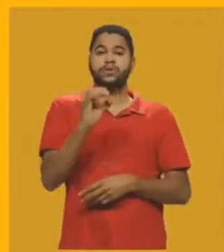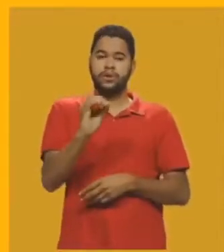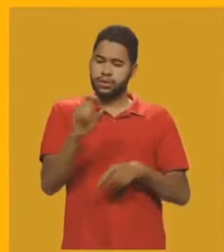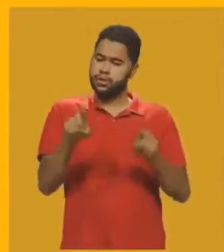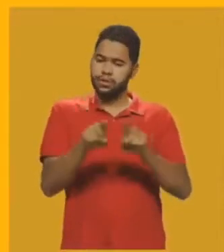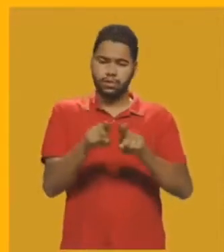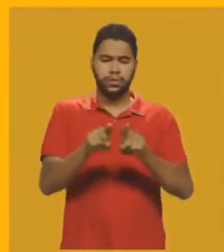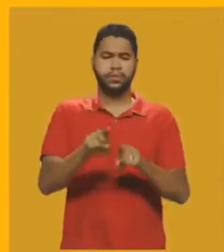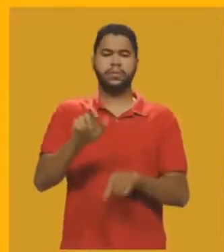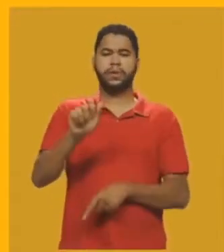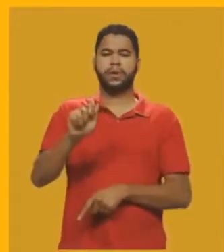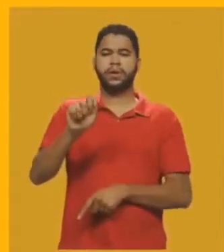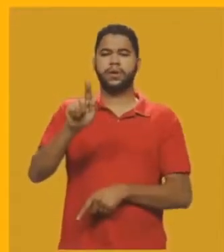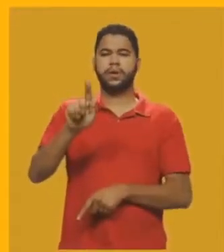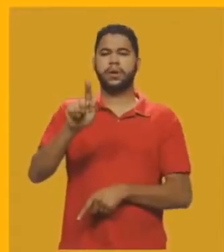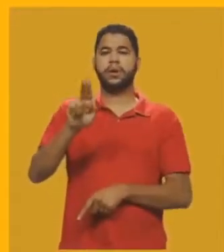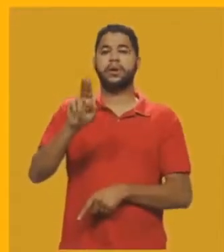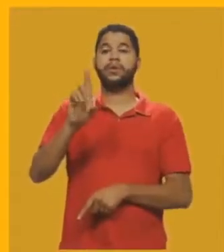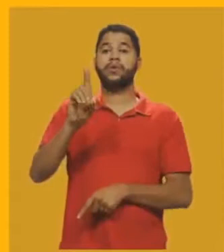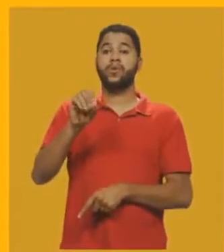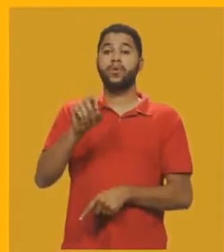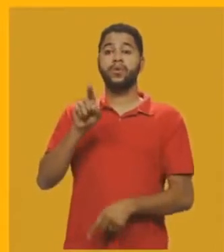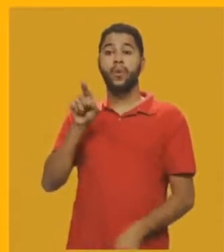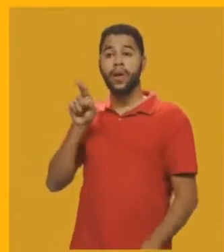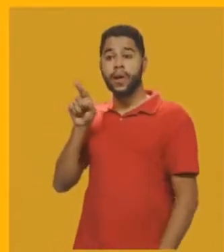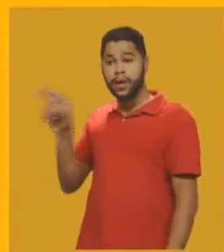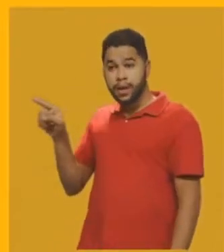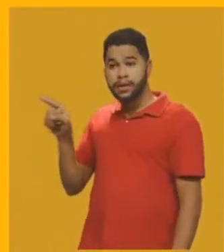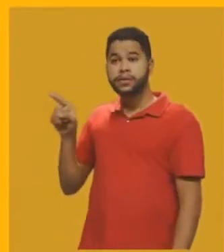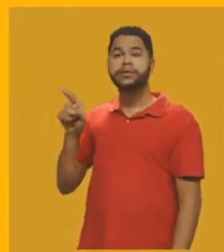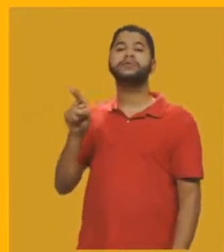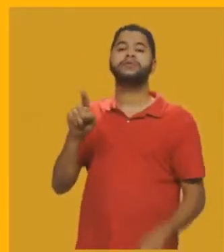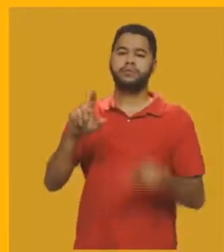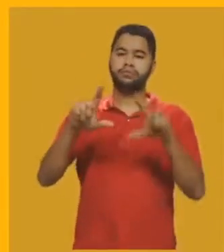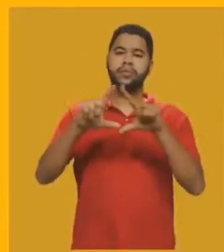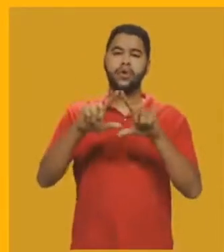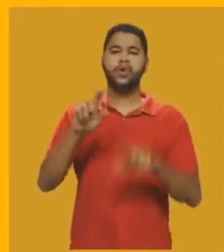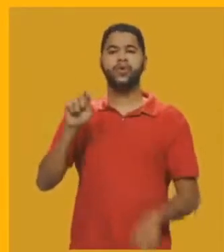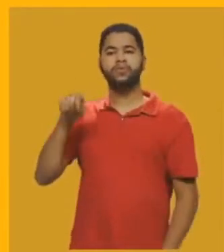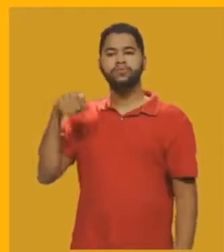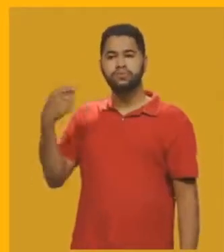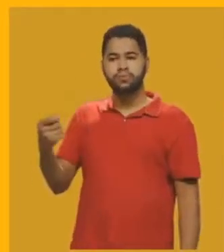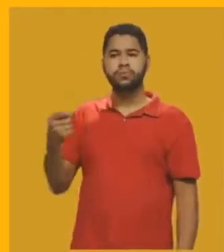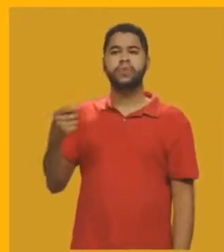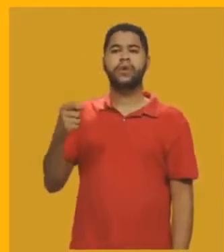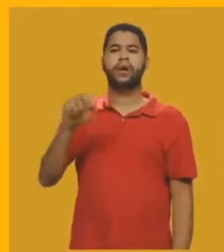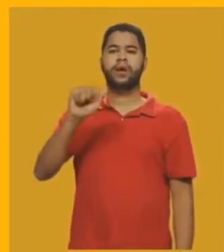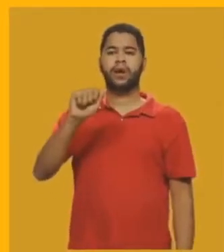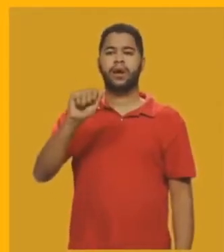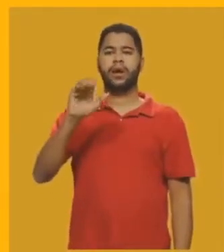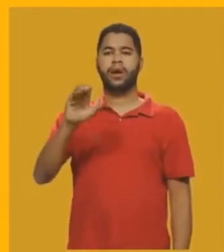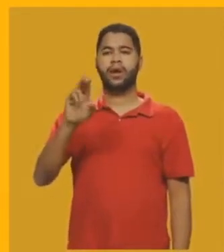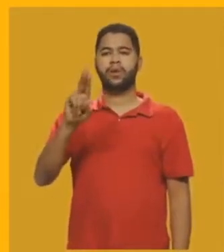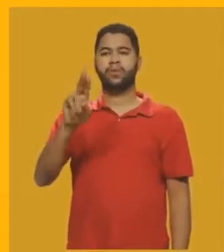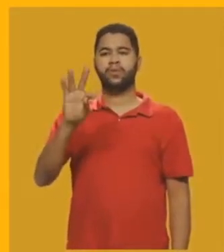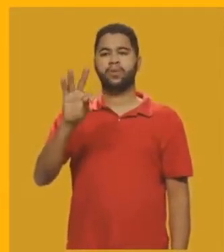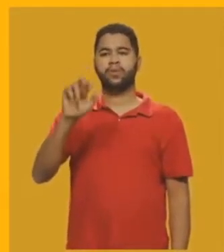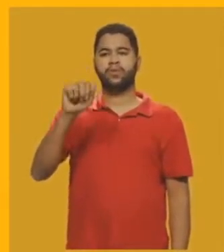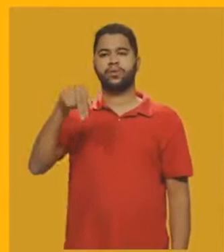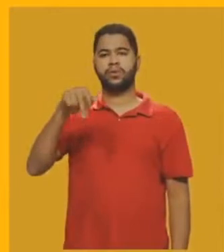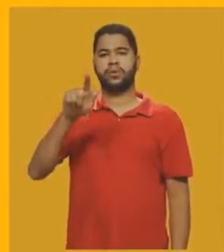também é um ângulo agudo. Então esse triângulo eu posso chamar de triângulo acutângulo,